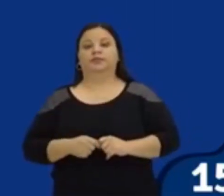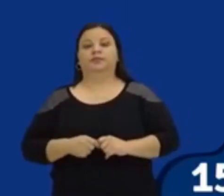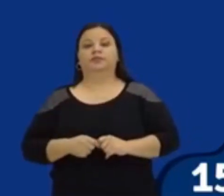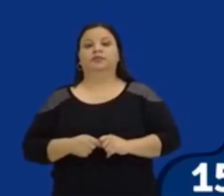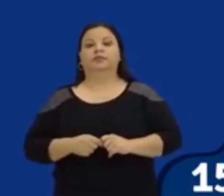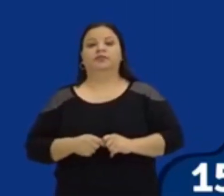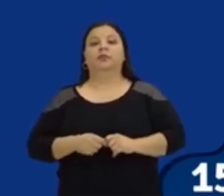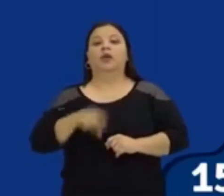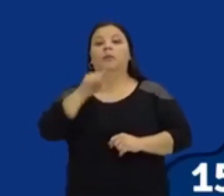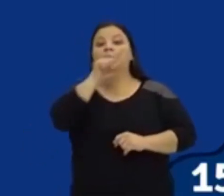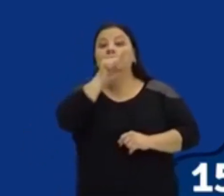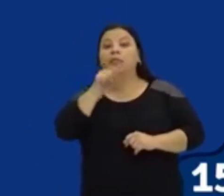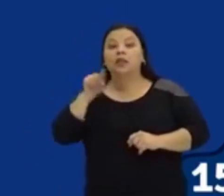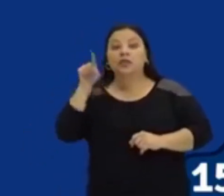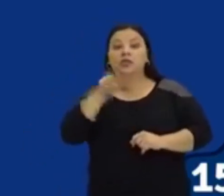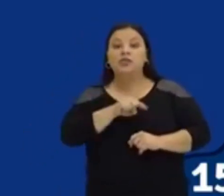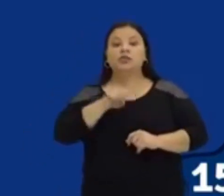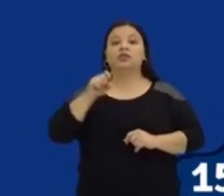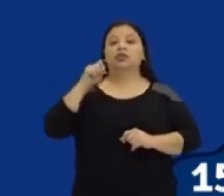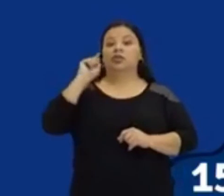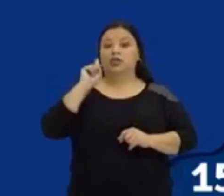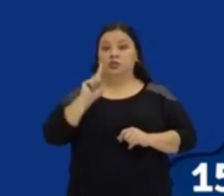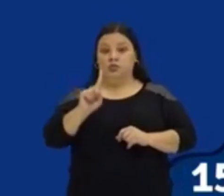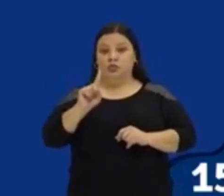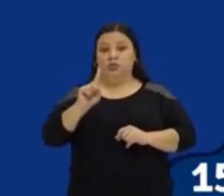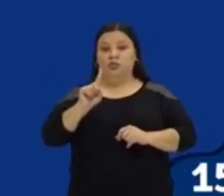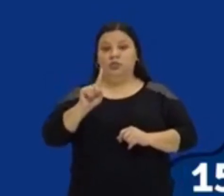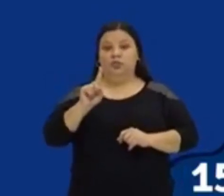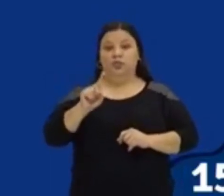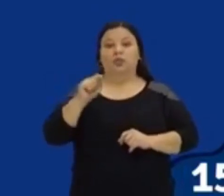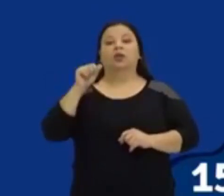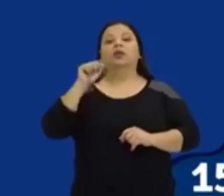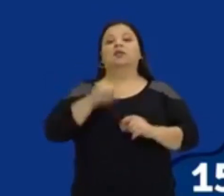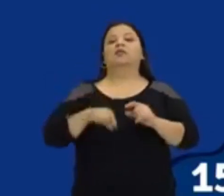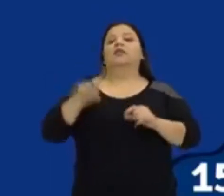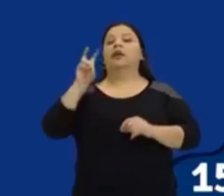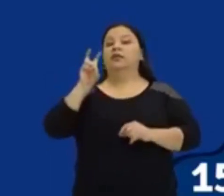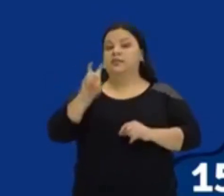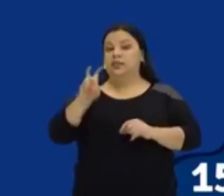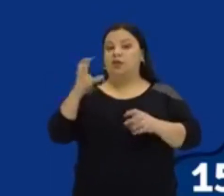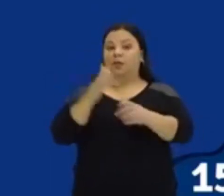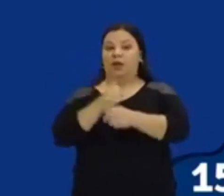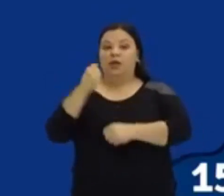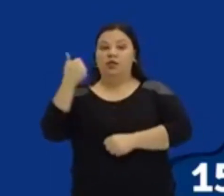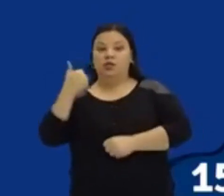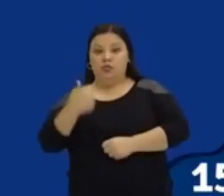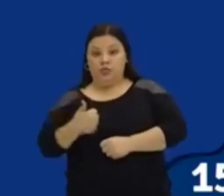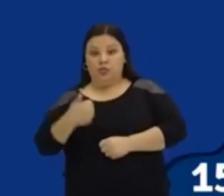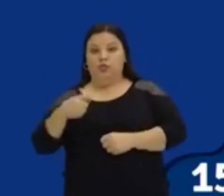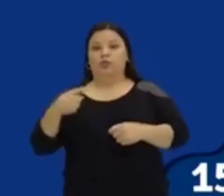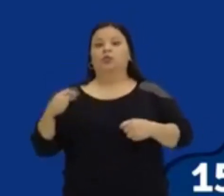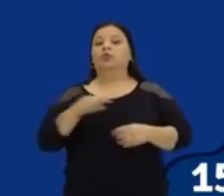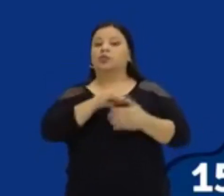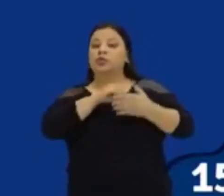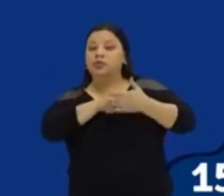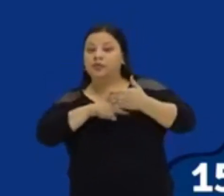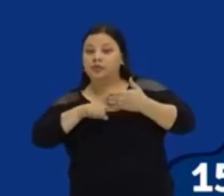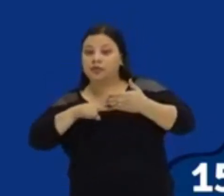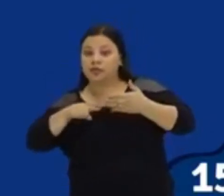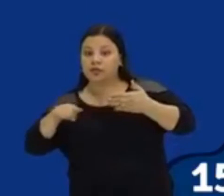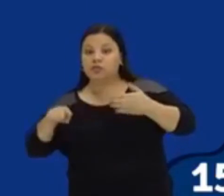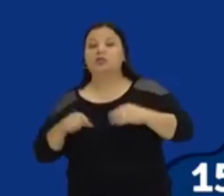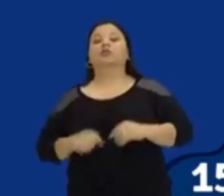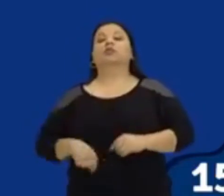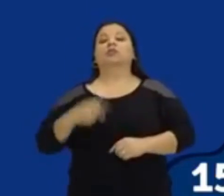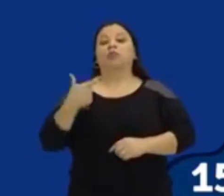ficar 5 mais 1 dividido por 2 e depois eu tenho lá o x duas